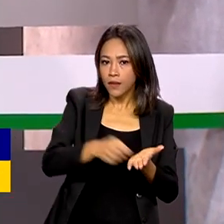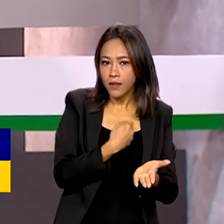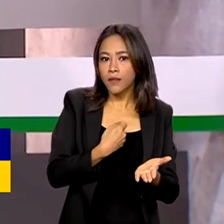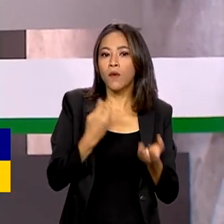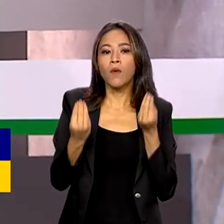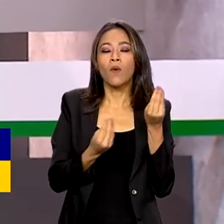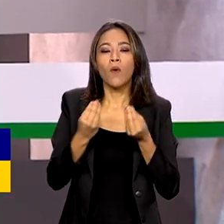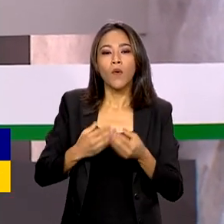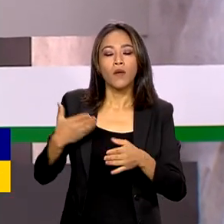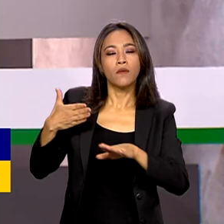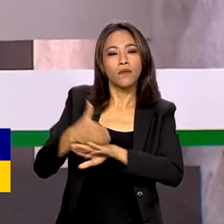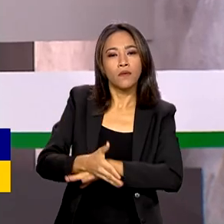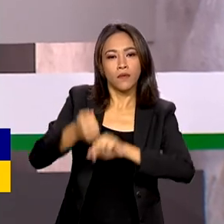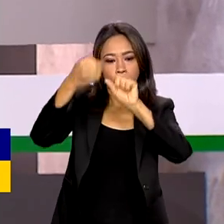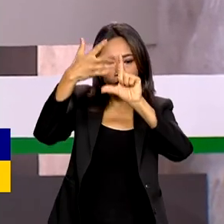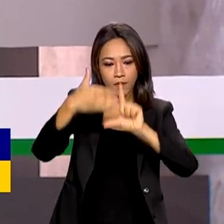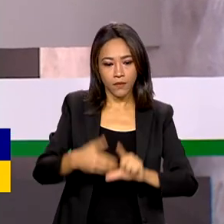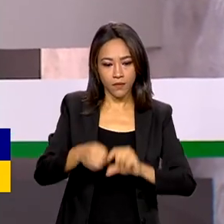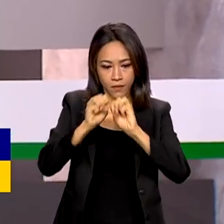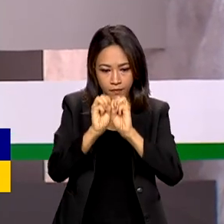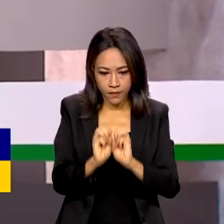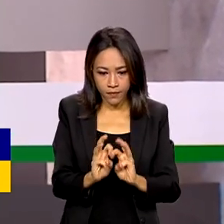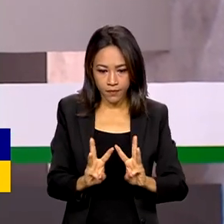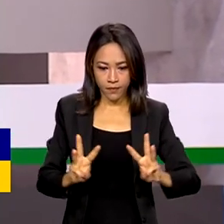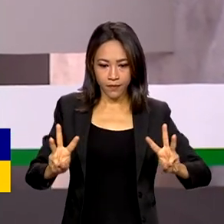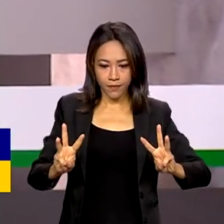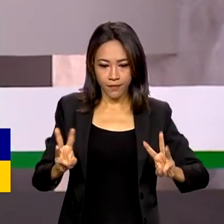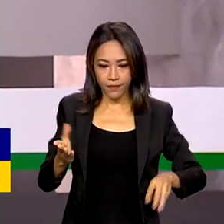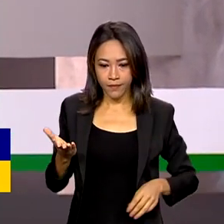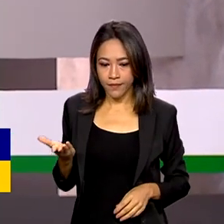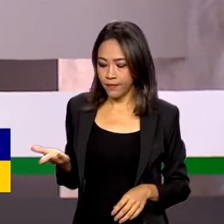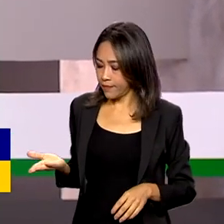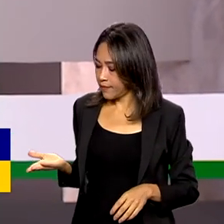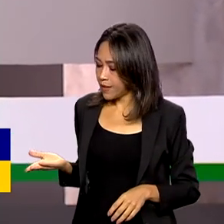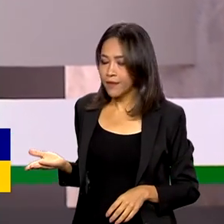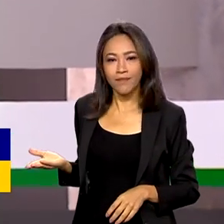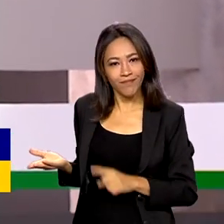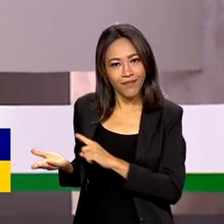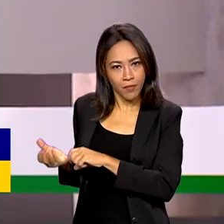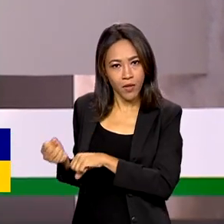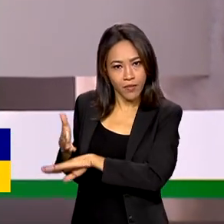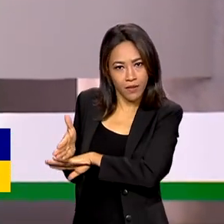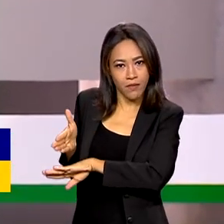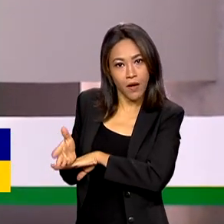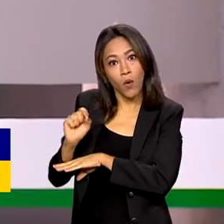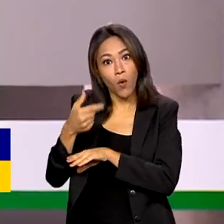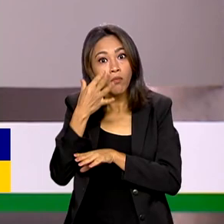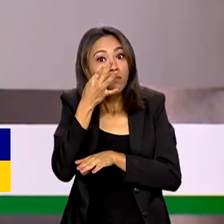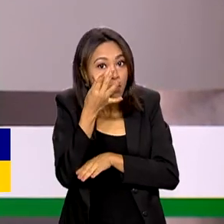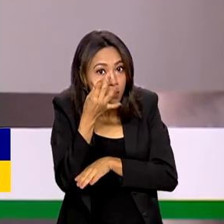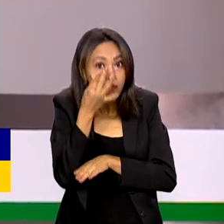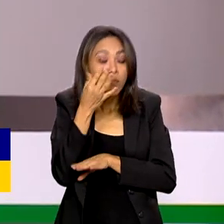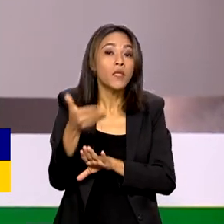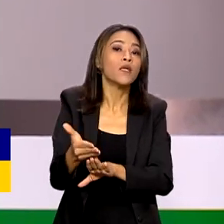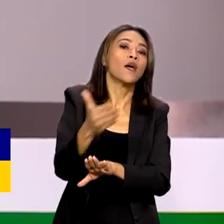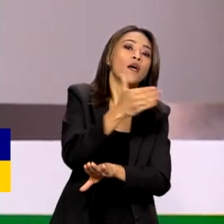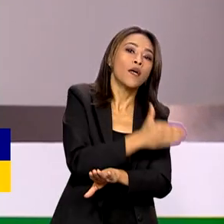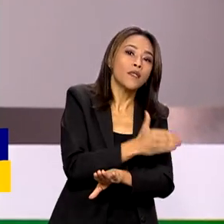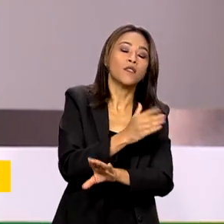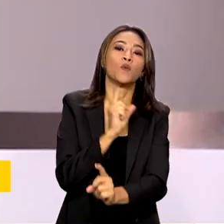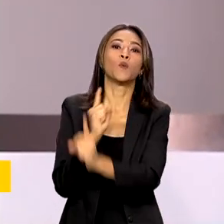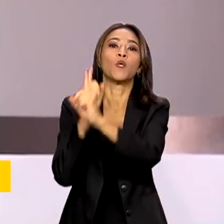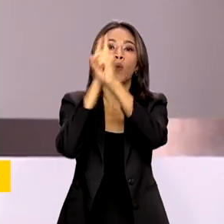página da Secretaria-Geral da Presidência, no endereço que aparece aí na sua tela ou presencialmente antes do início de cada